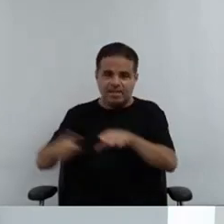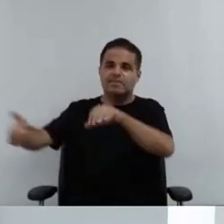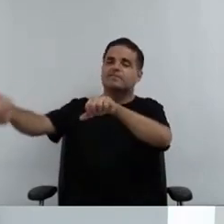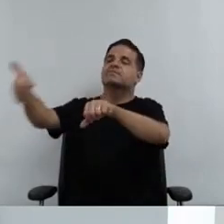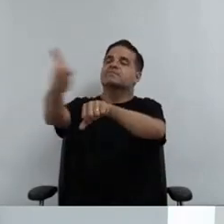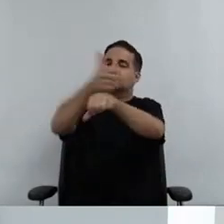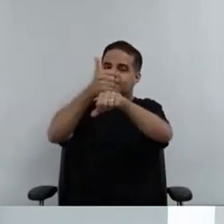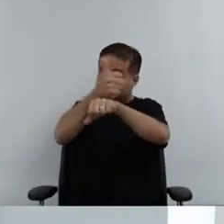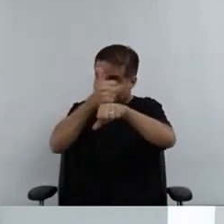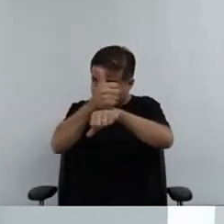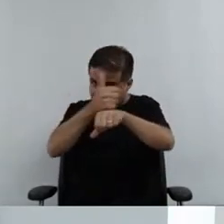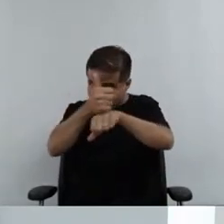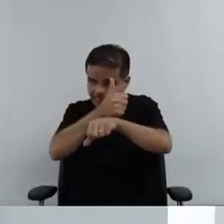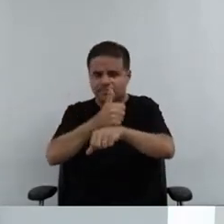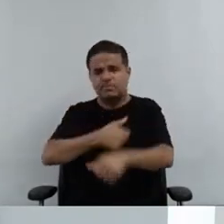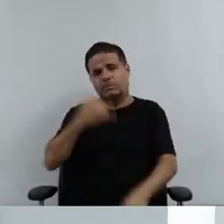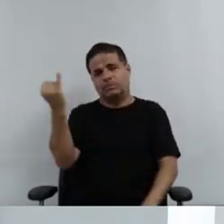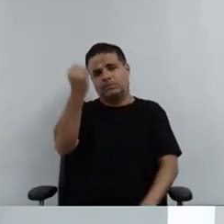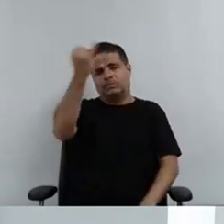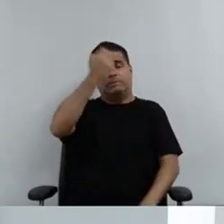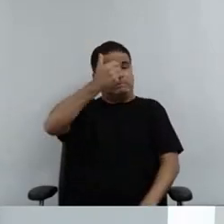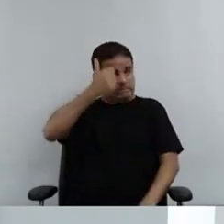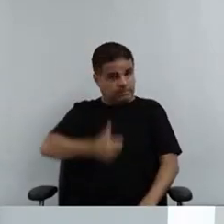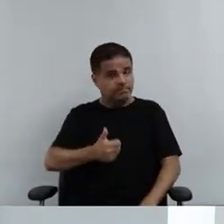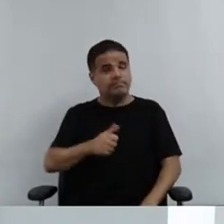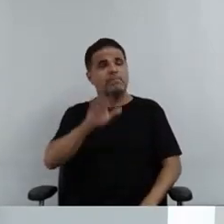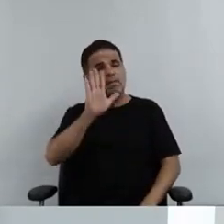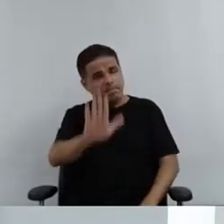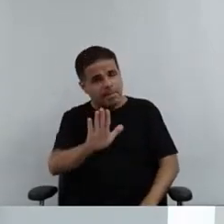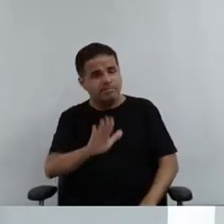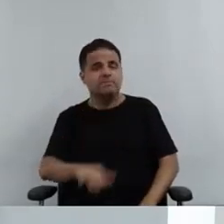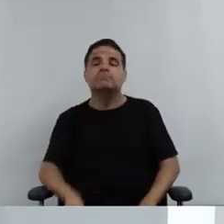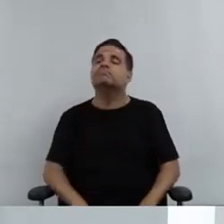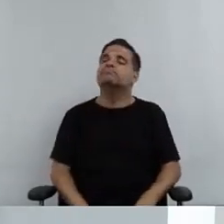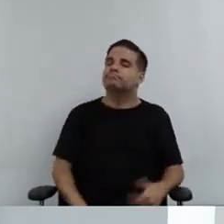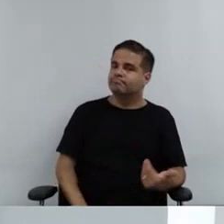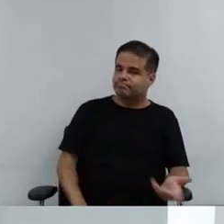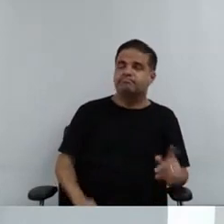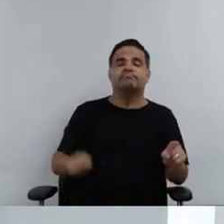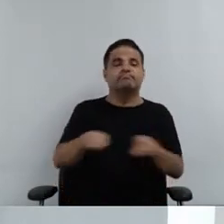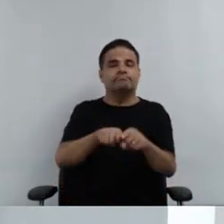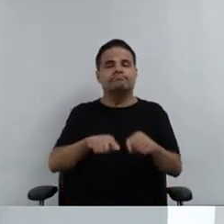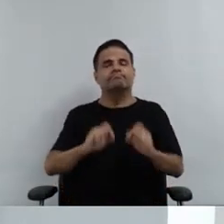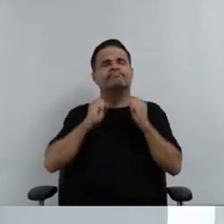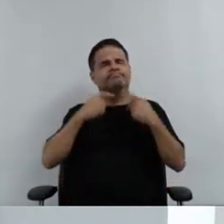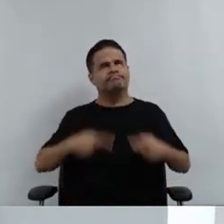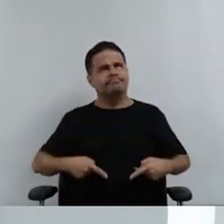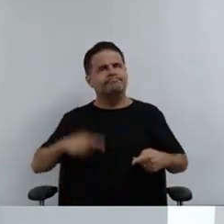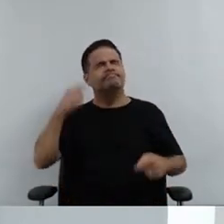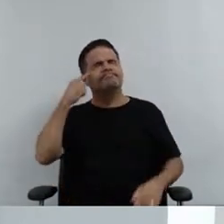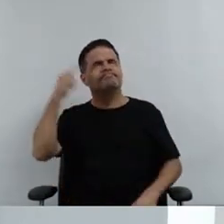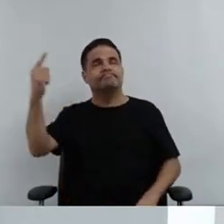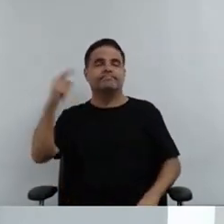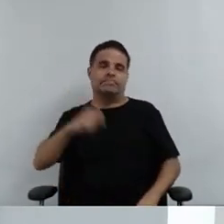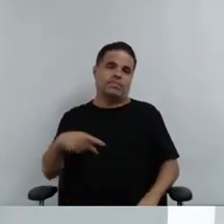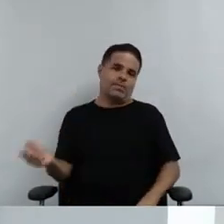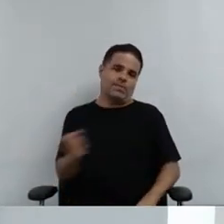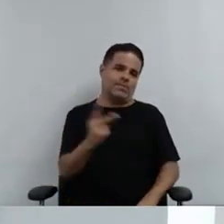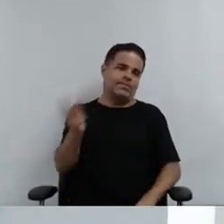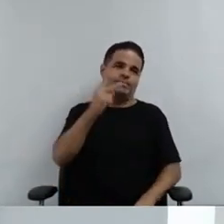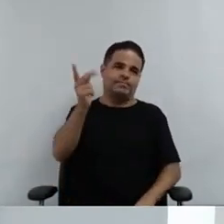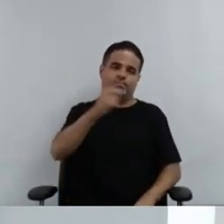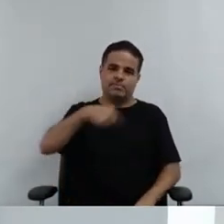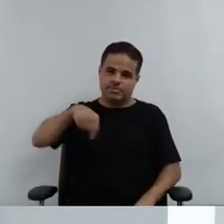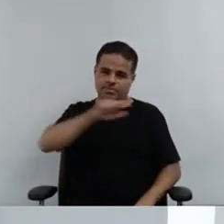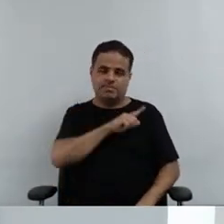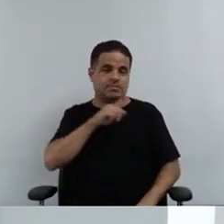carreiras paradigmas, isso é extremamente importante. Mas acima disso, está reconhecimento e valorização